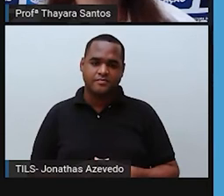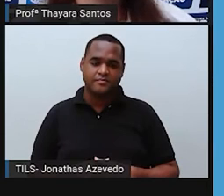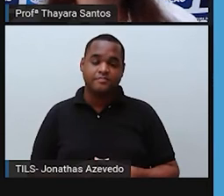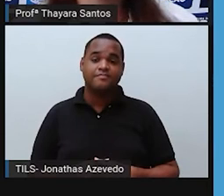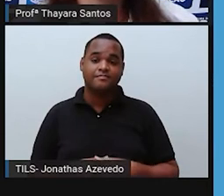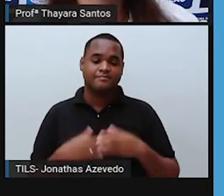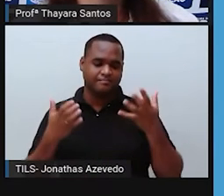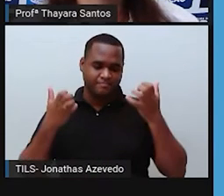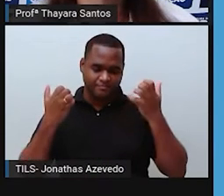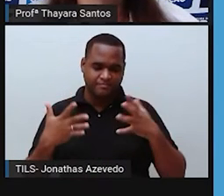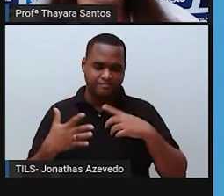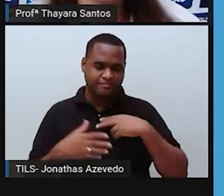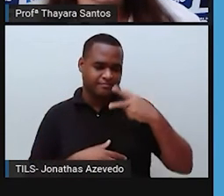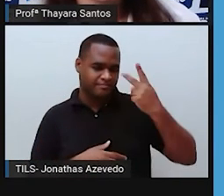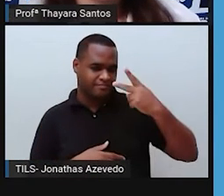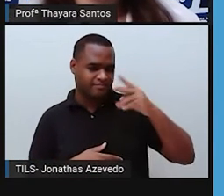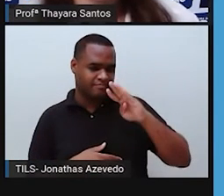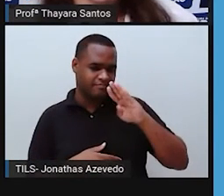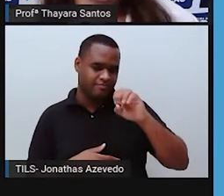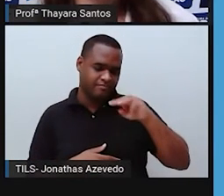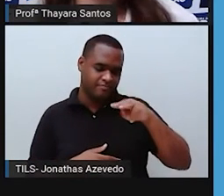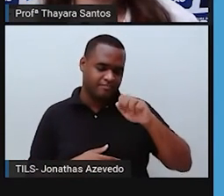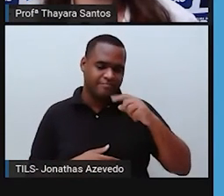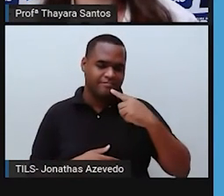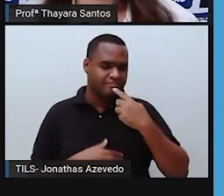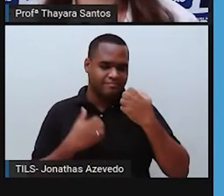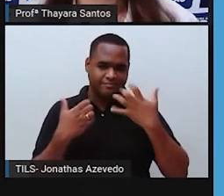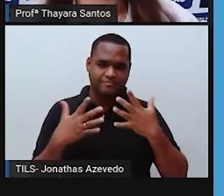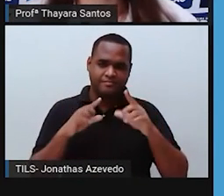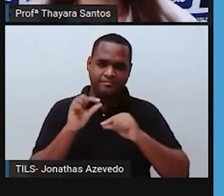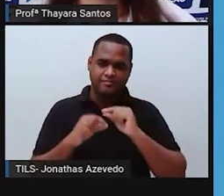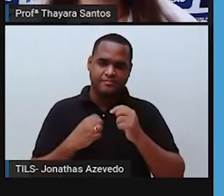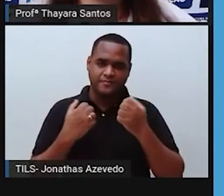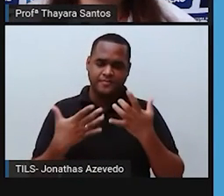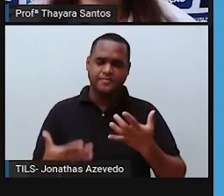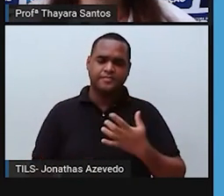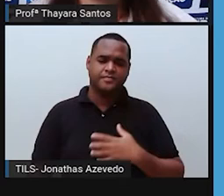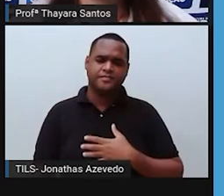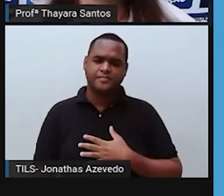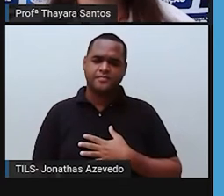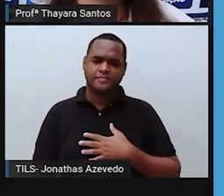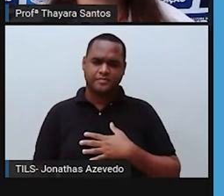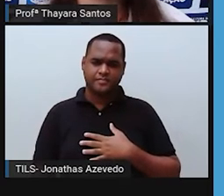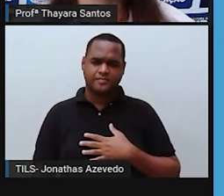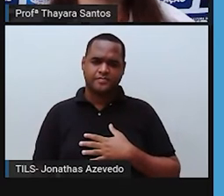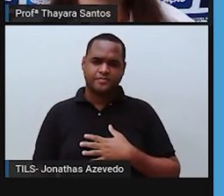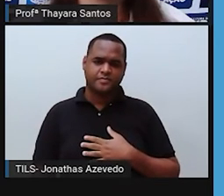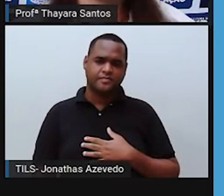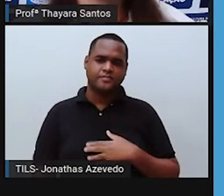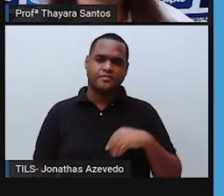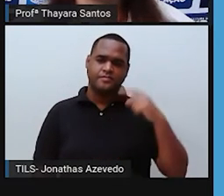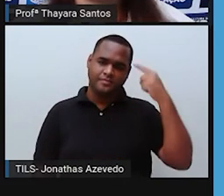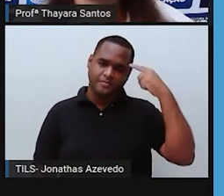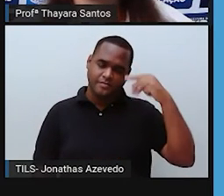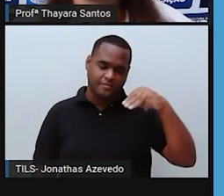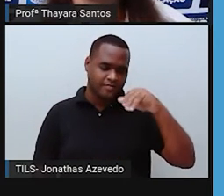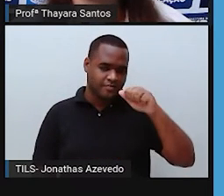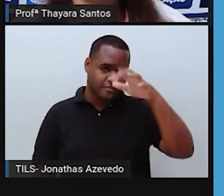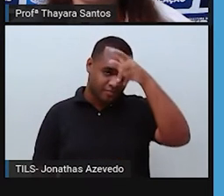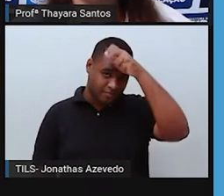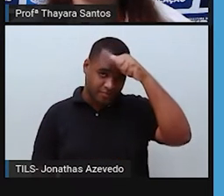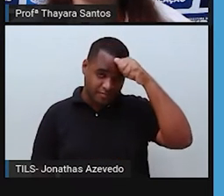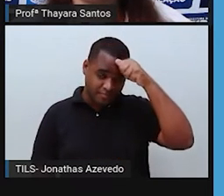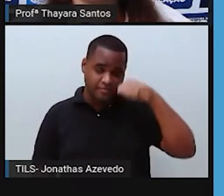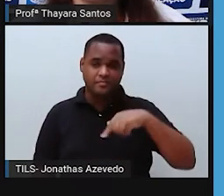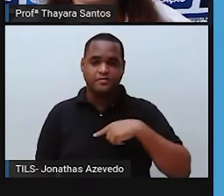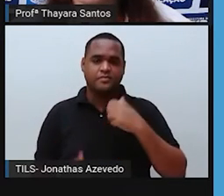Agora, vamos lá para o segundo bioma que a gente vai falar hoje, que é o bioma Mata Atlântica. O bioma Mata Atlântica está sendo representado aqui